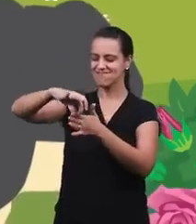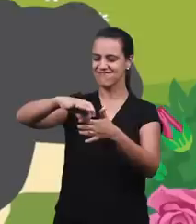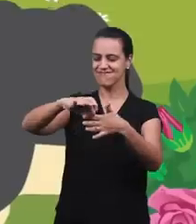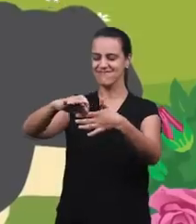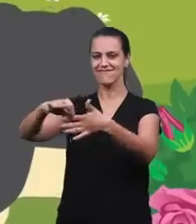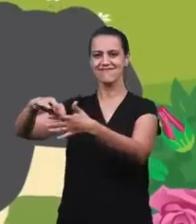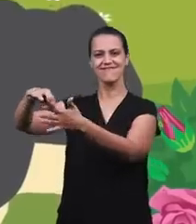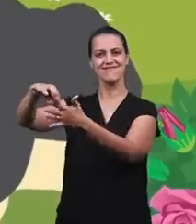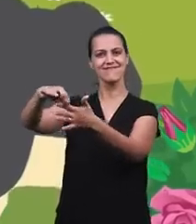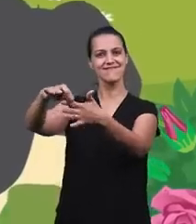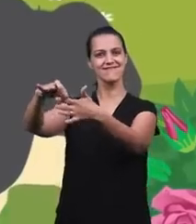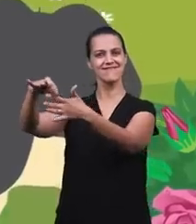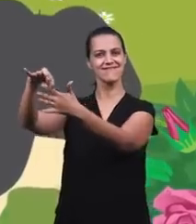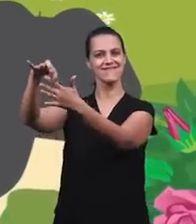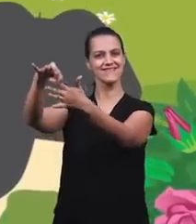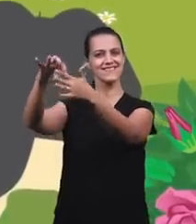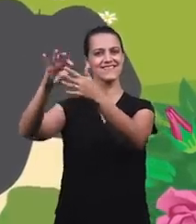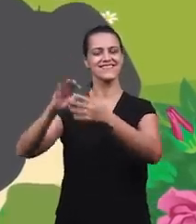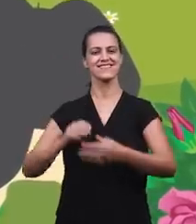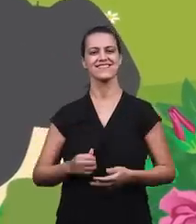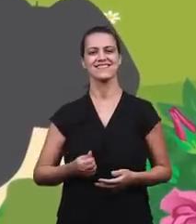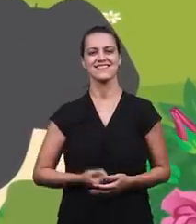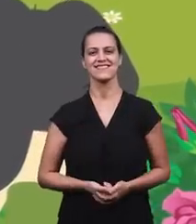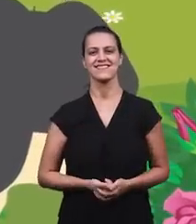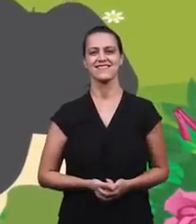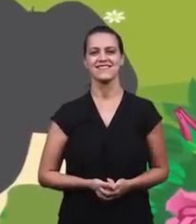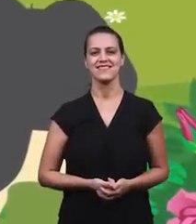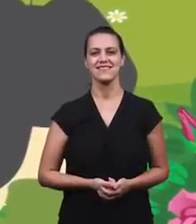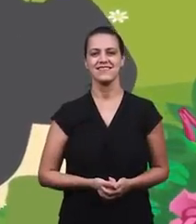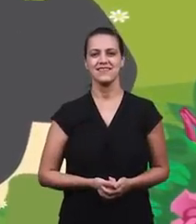o Espírito Santo mandar